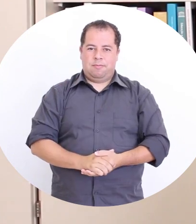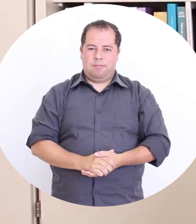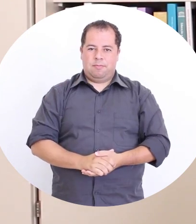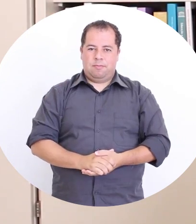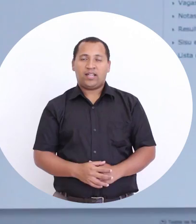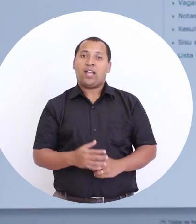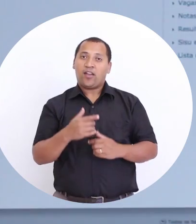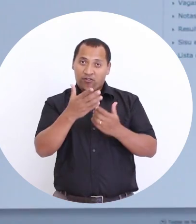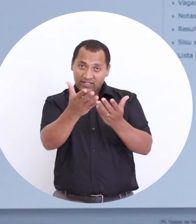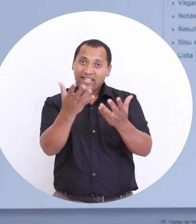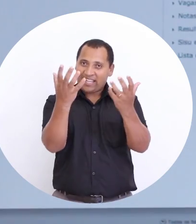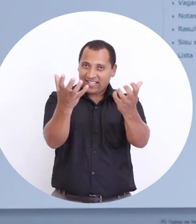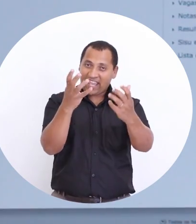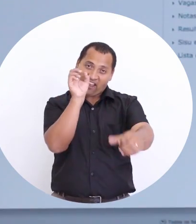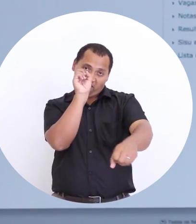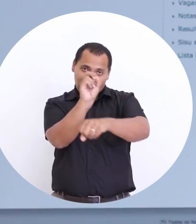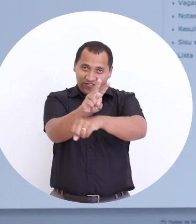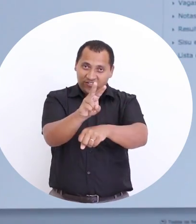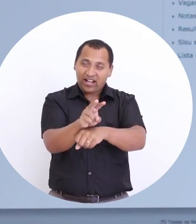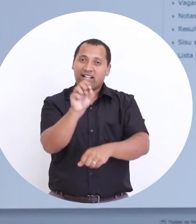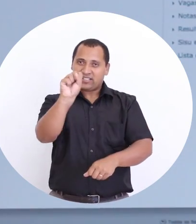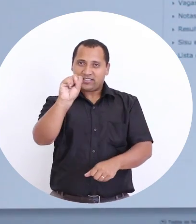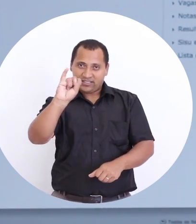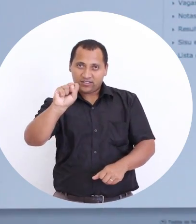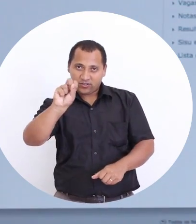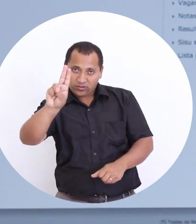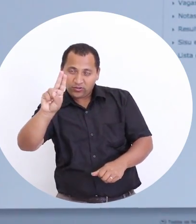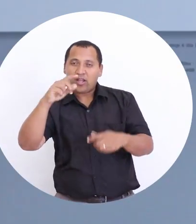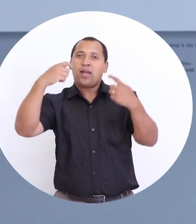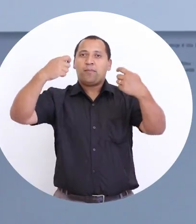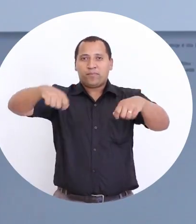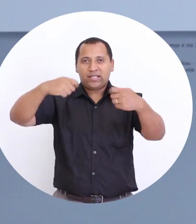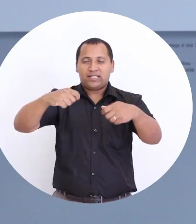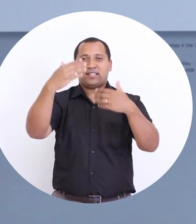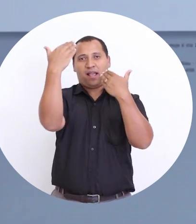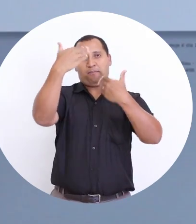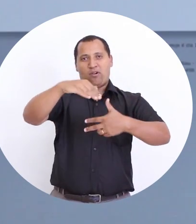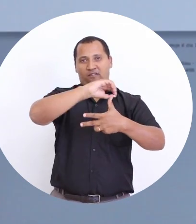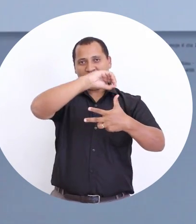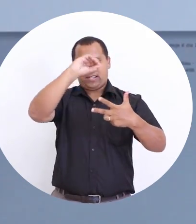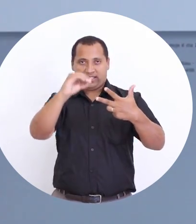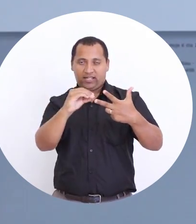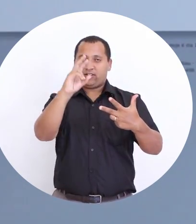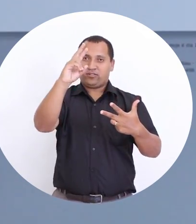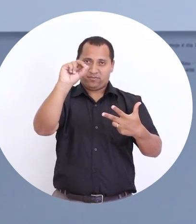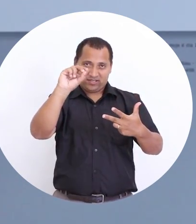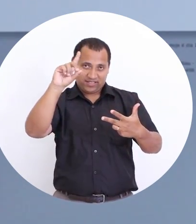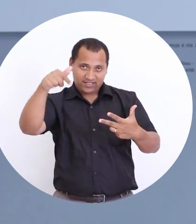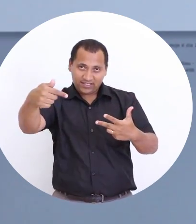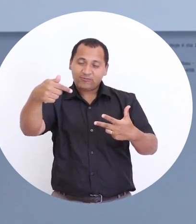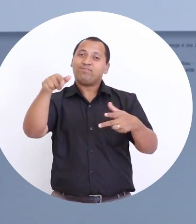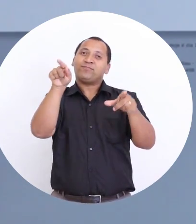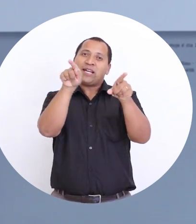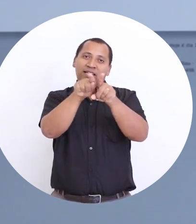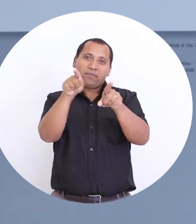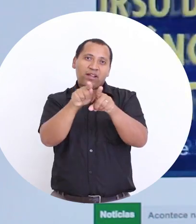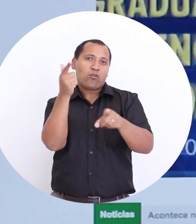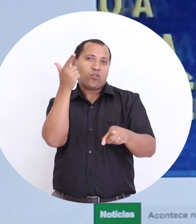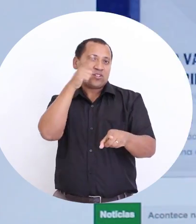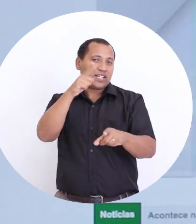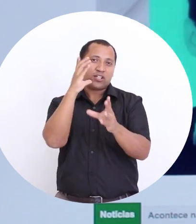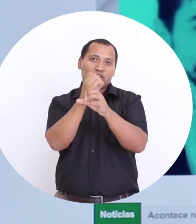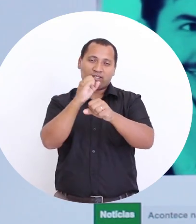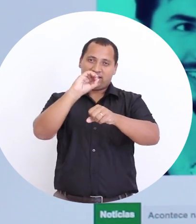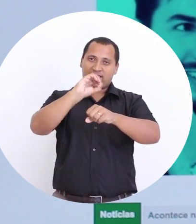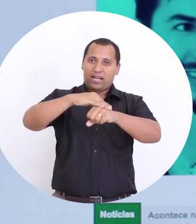Unipampa. Para fazer a inscrição no SISU, o candidato deve ter realizado o Enem em 2017 e obtido